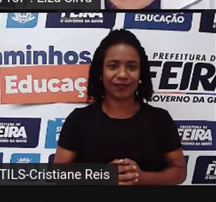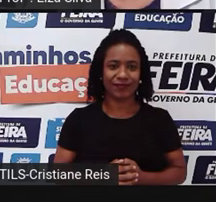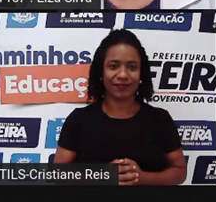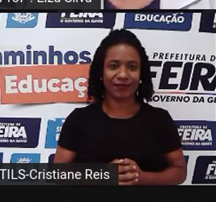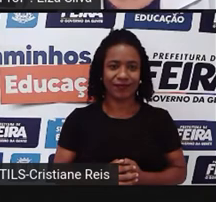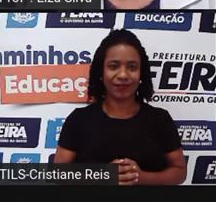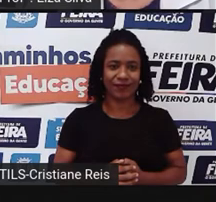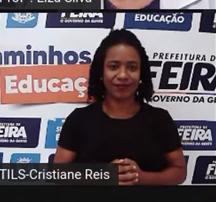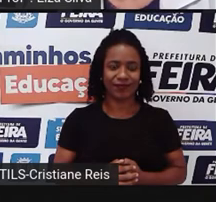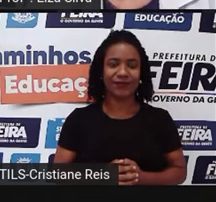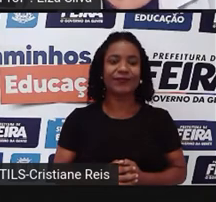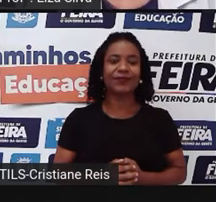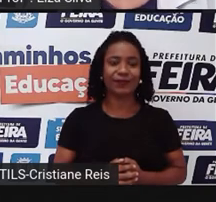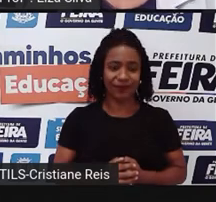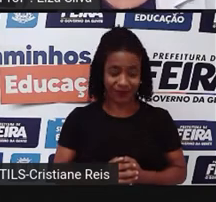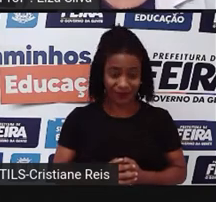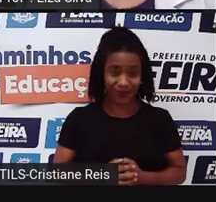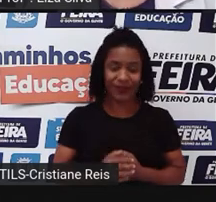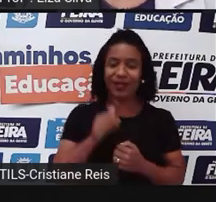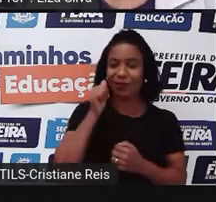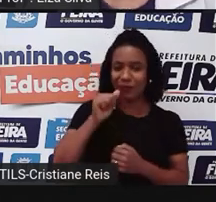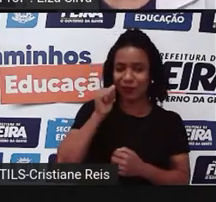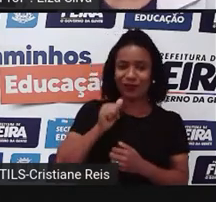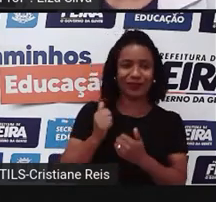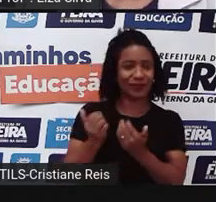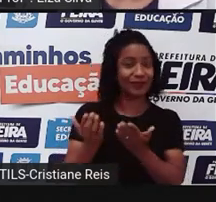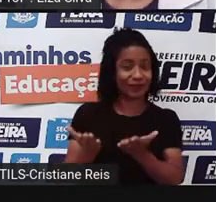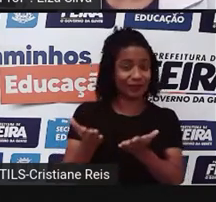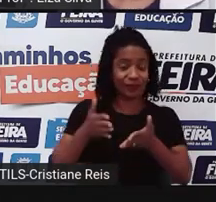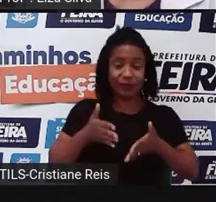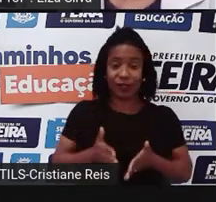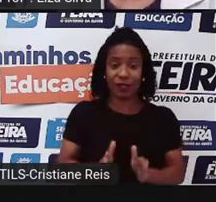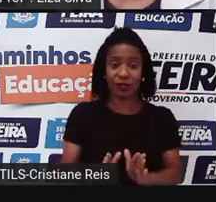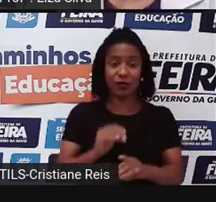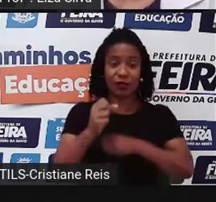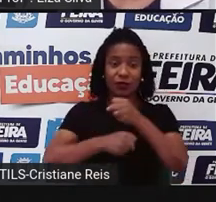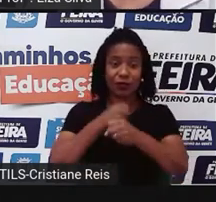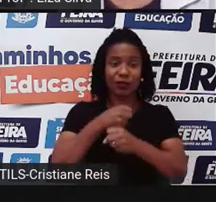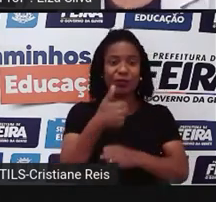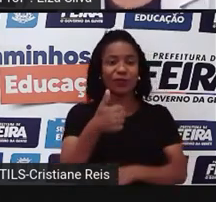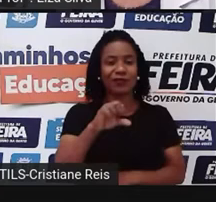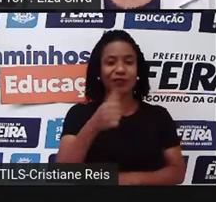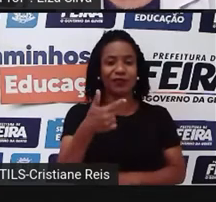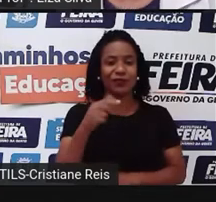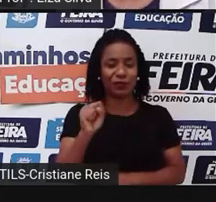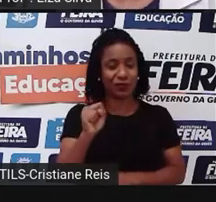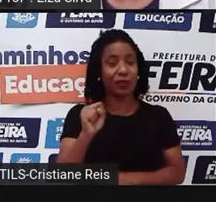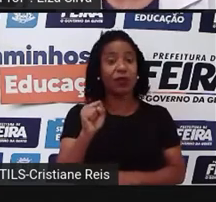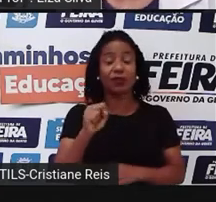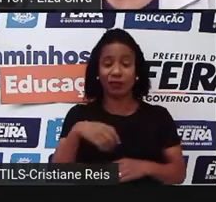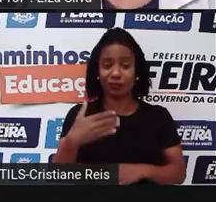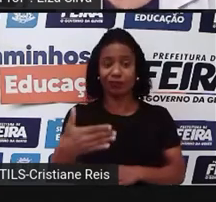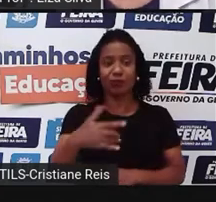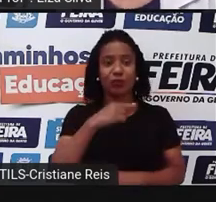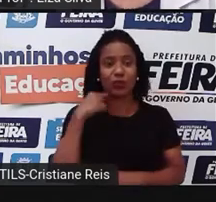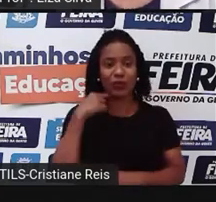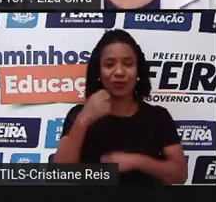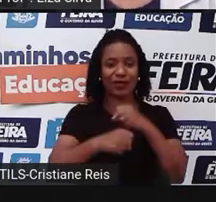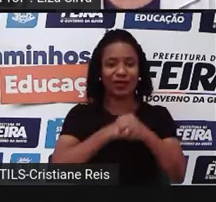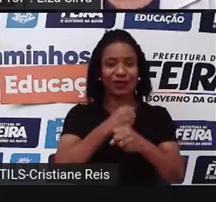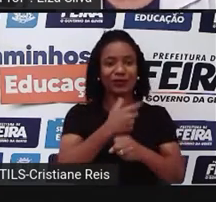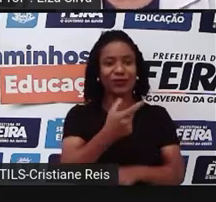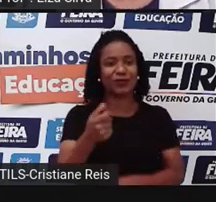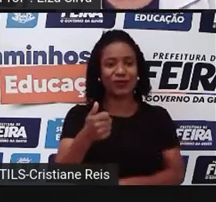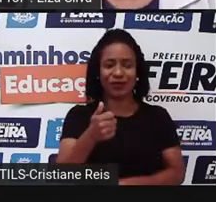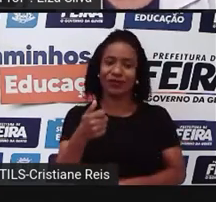in 2014. Então, ela nasceu em 1928 e morreu em 2014. She's